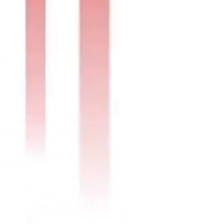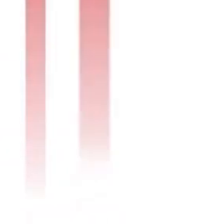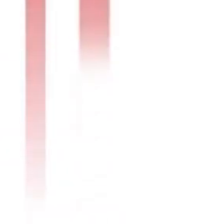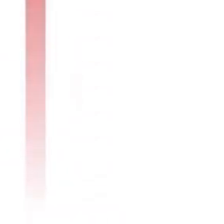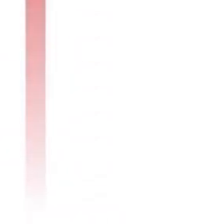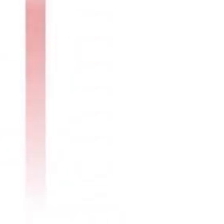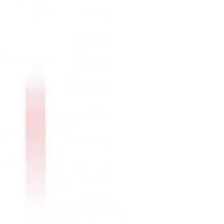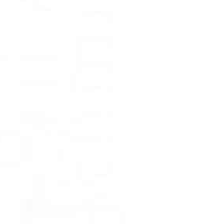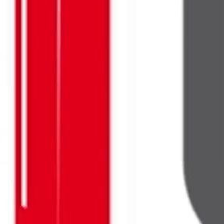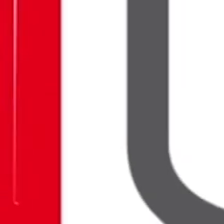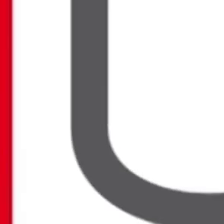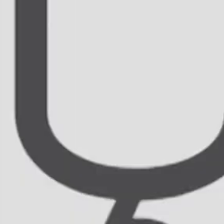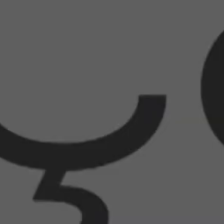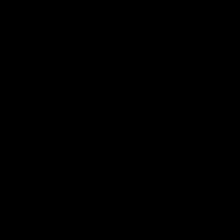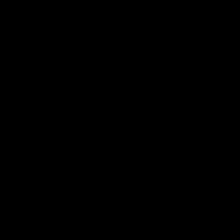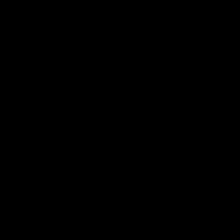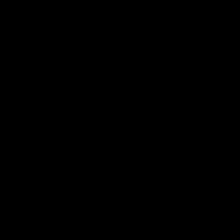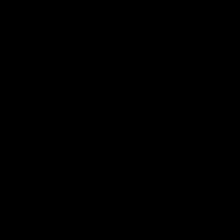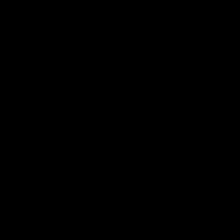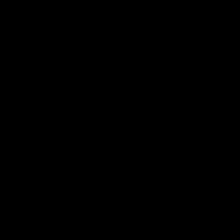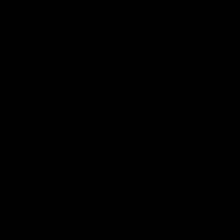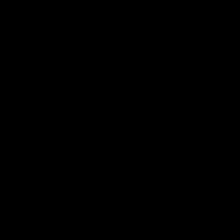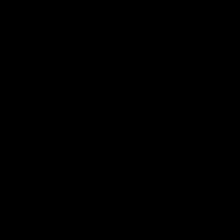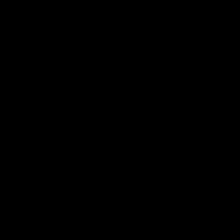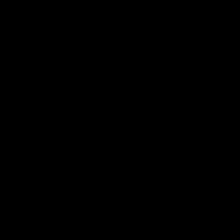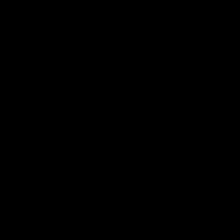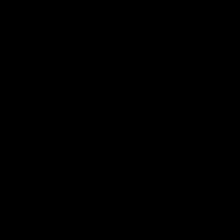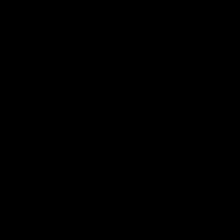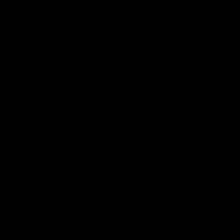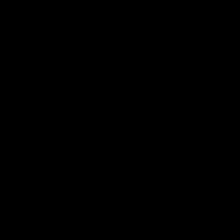E aí E aí